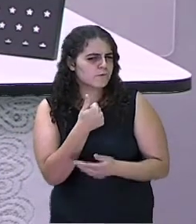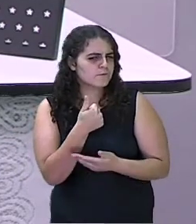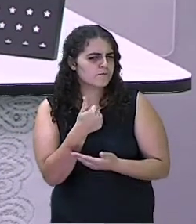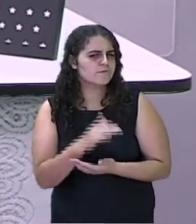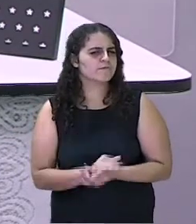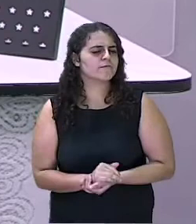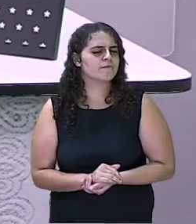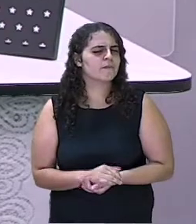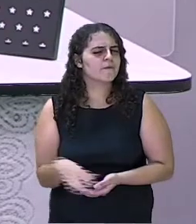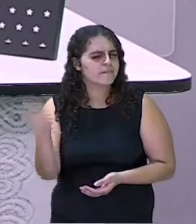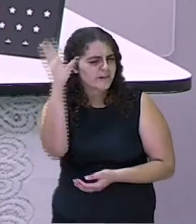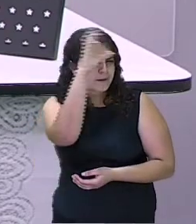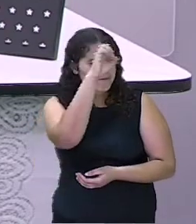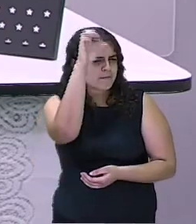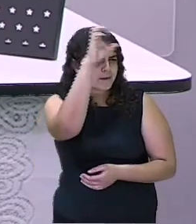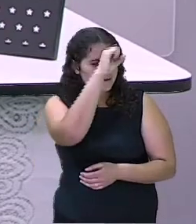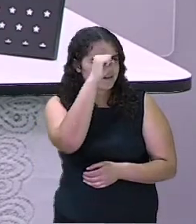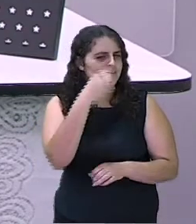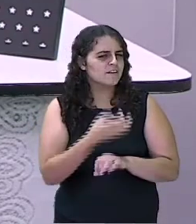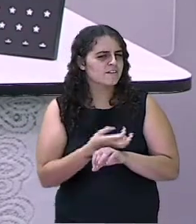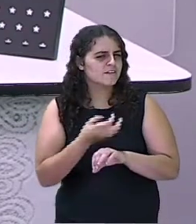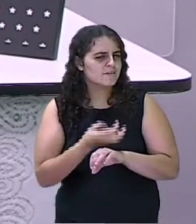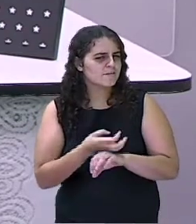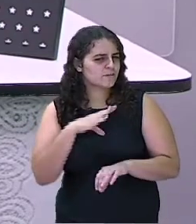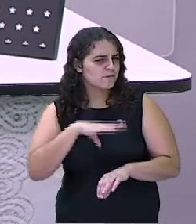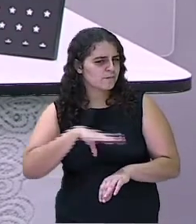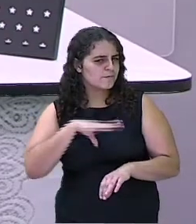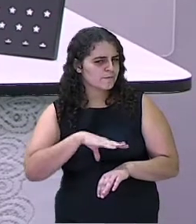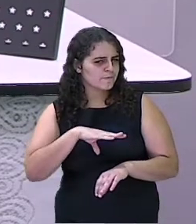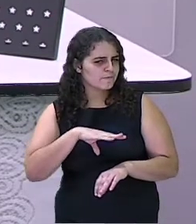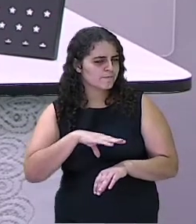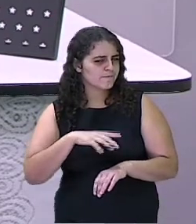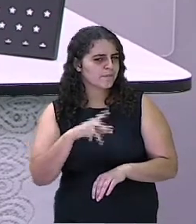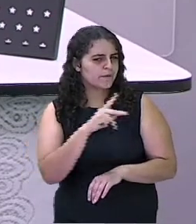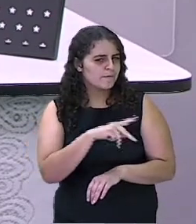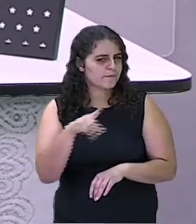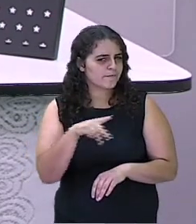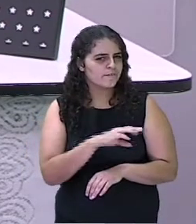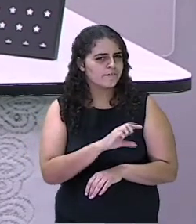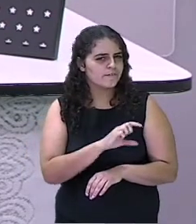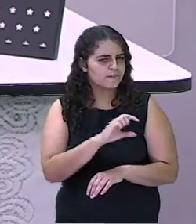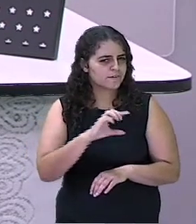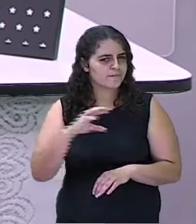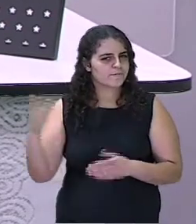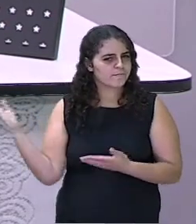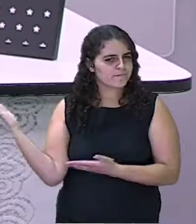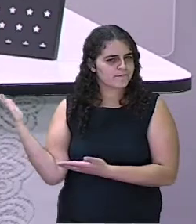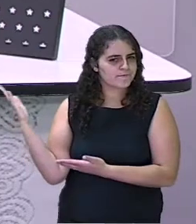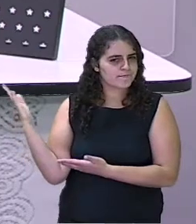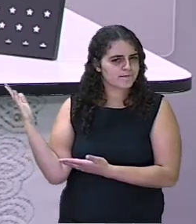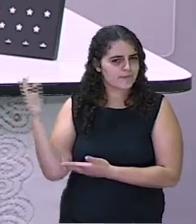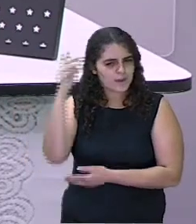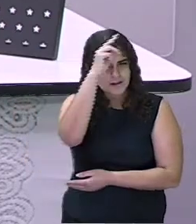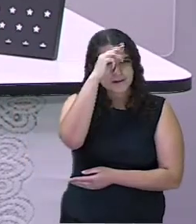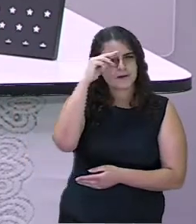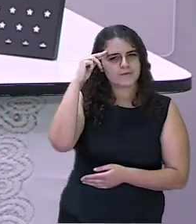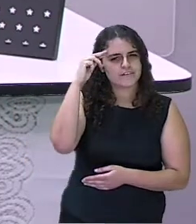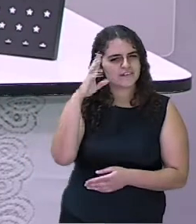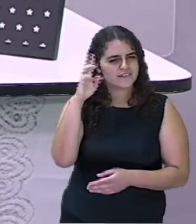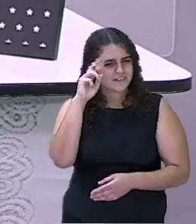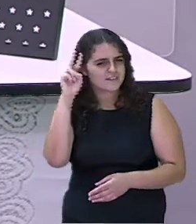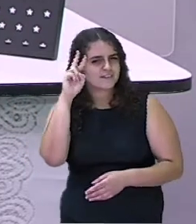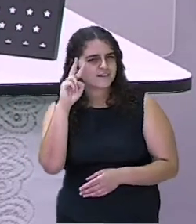Vamos para mais uma aula de língua portuguesa? Eu sou a professora Neuzinha, vocês se lembram de mim, não é isso mesmo?